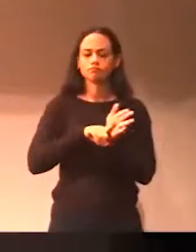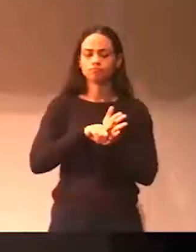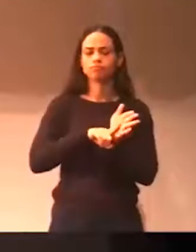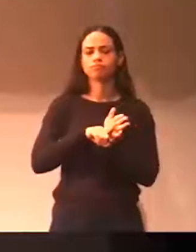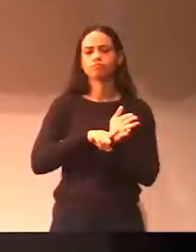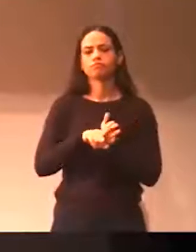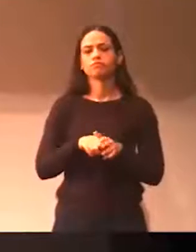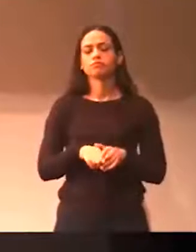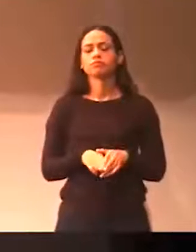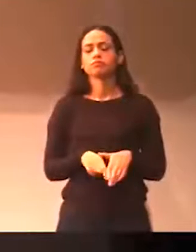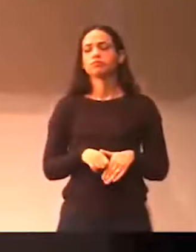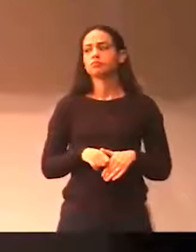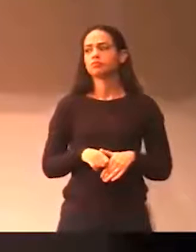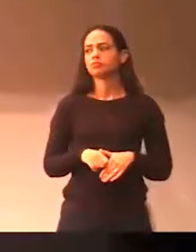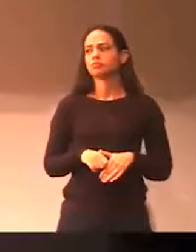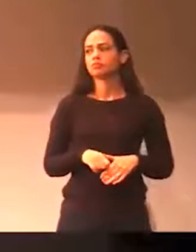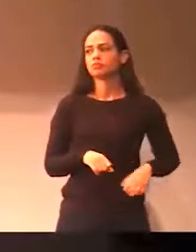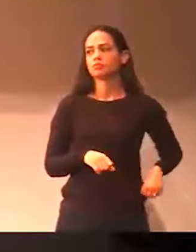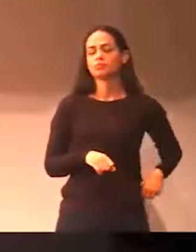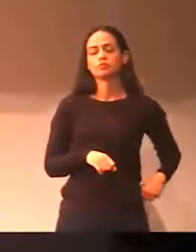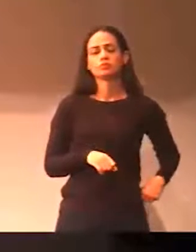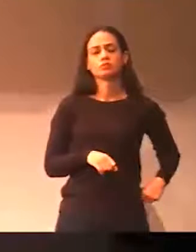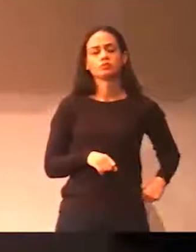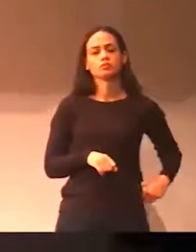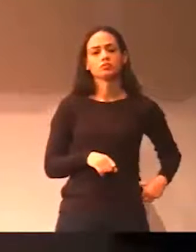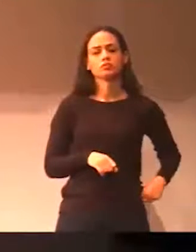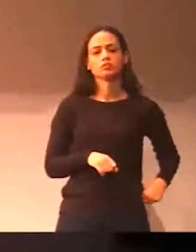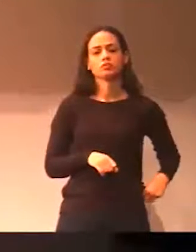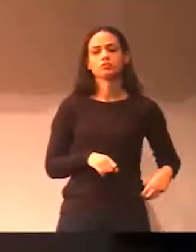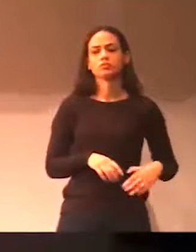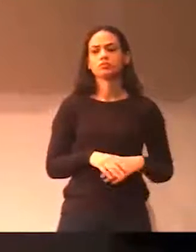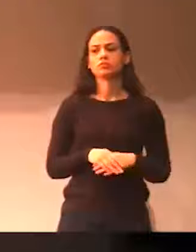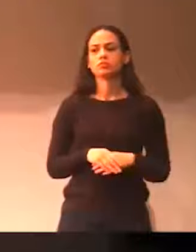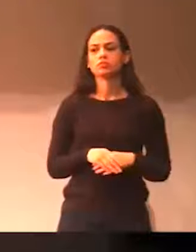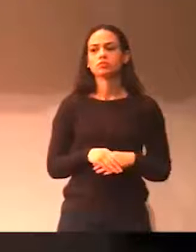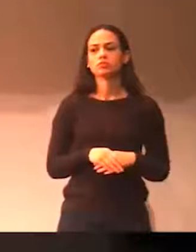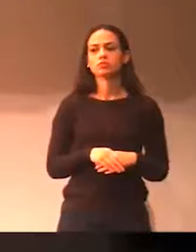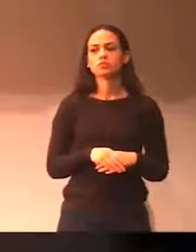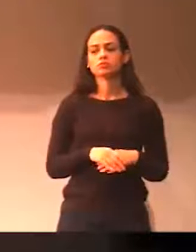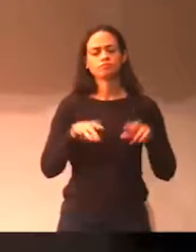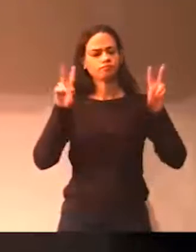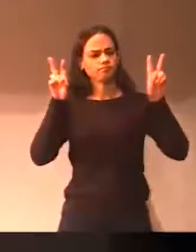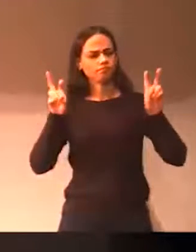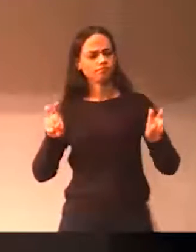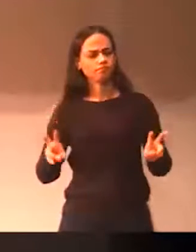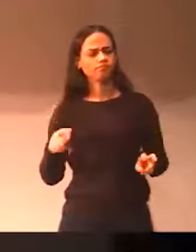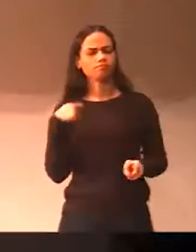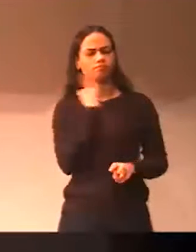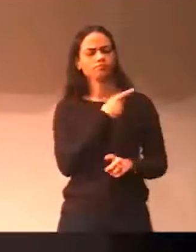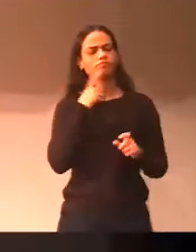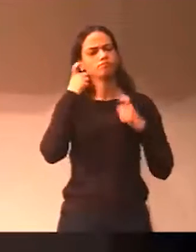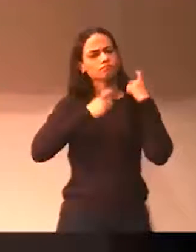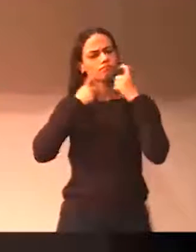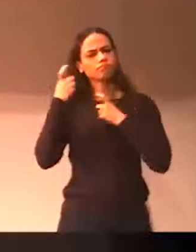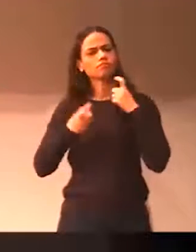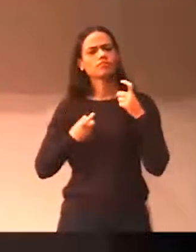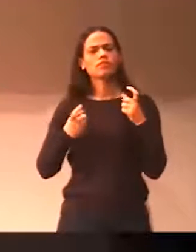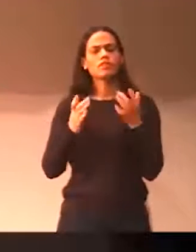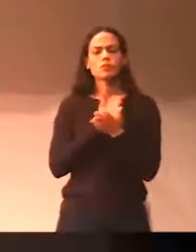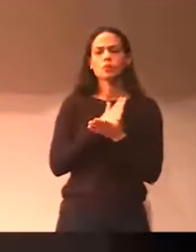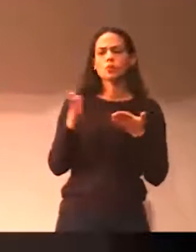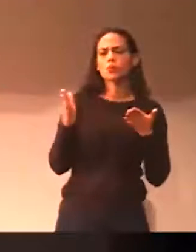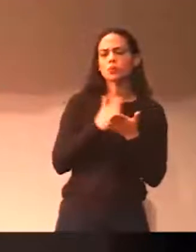também que elas estão, uma das situações que as deixou preocupadas, e eu já vi também reclamação na cultura,